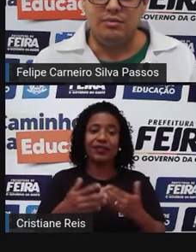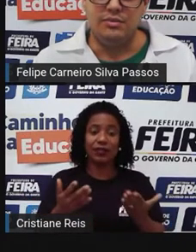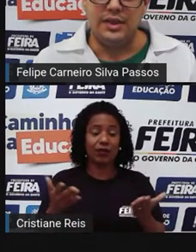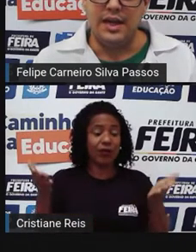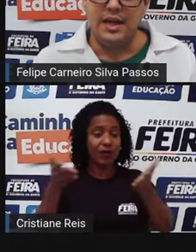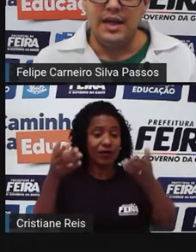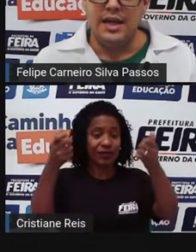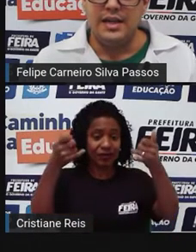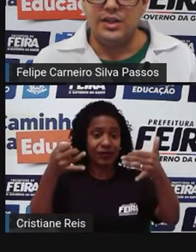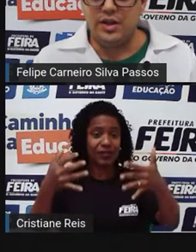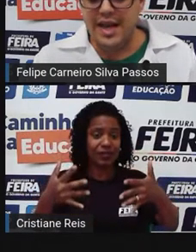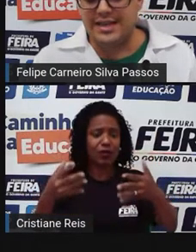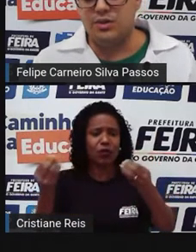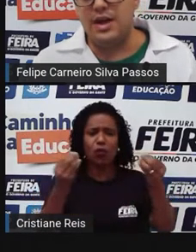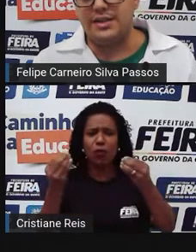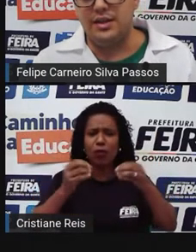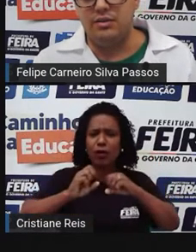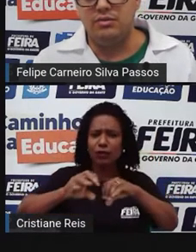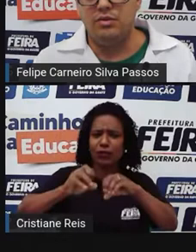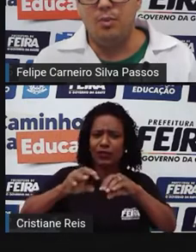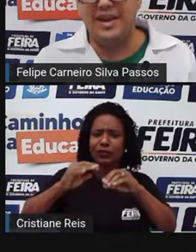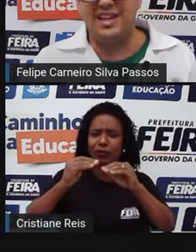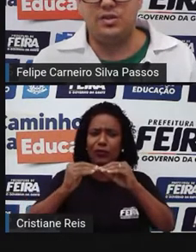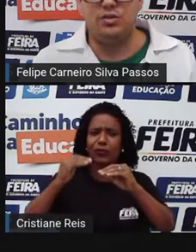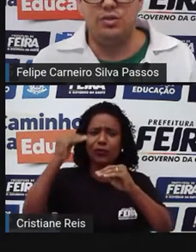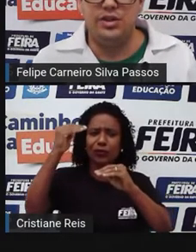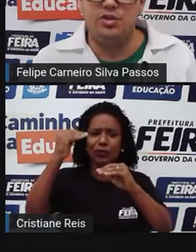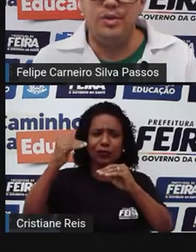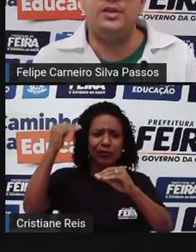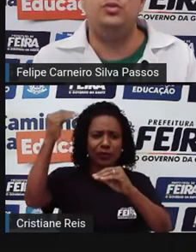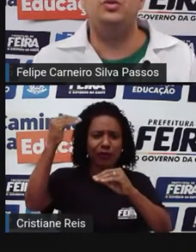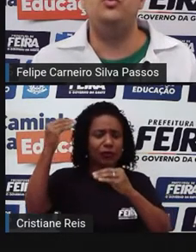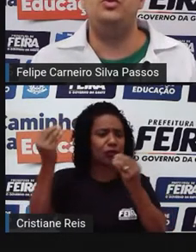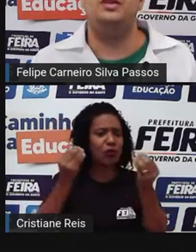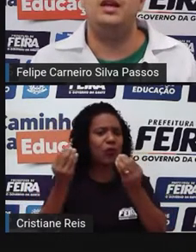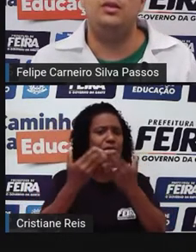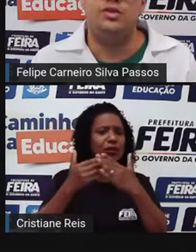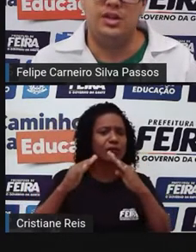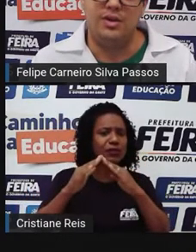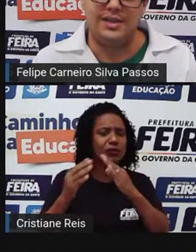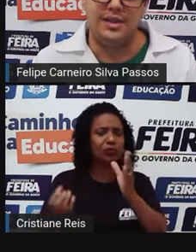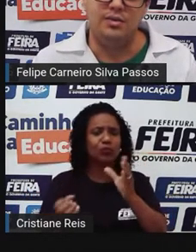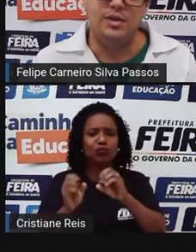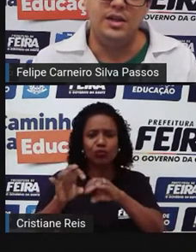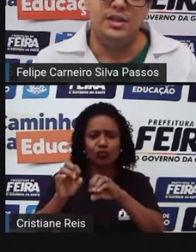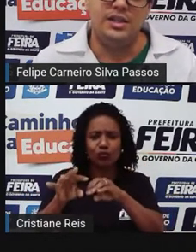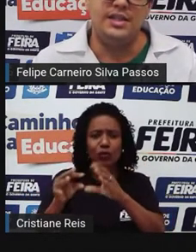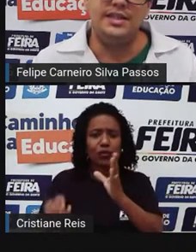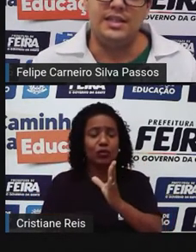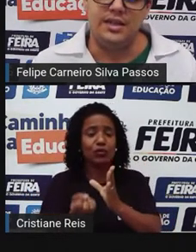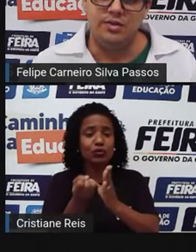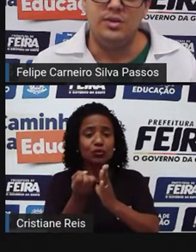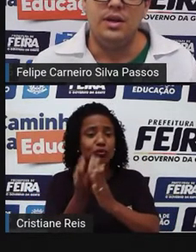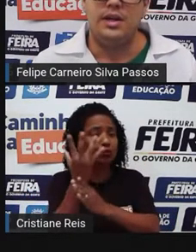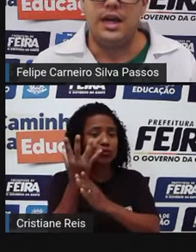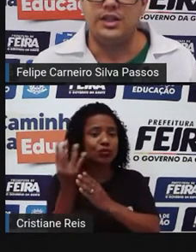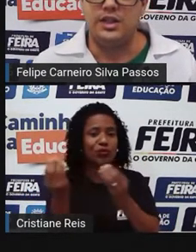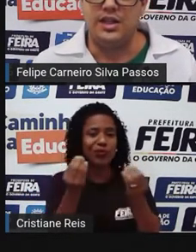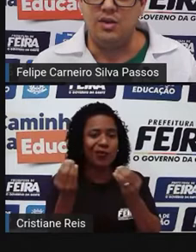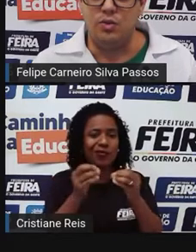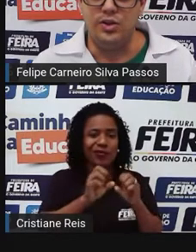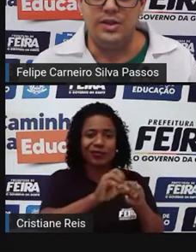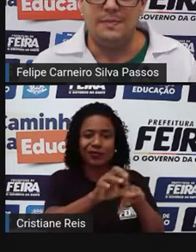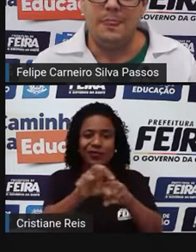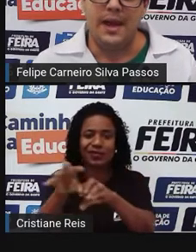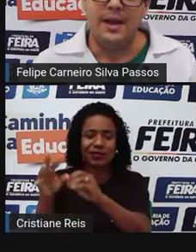educação, né? Só que essa educação, como é que ela surge? Como é que surge o modelo de educação, de ensino que a